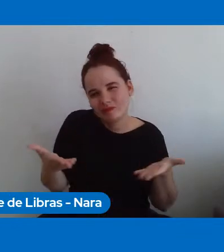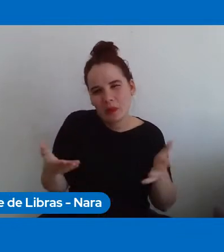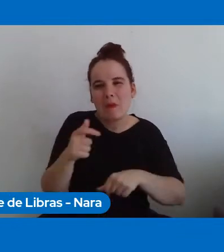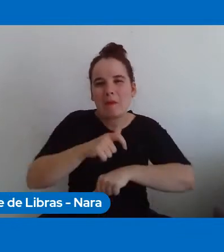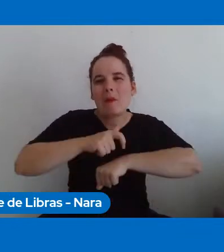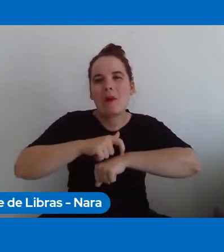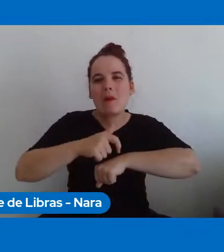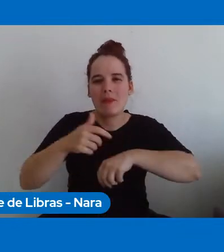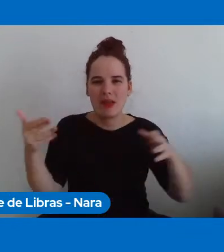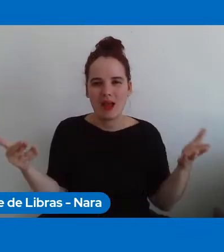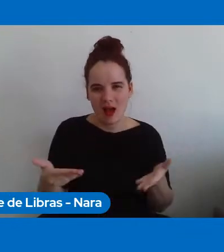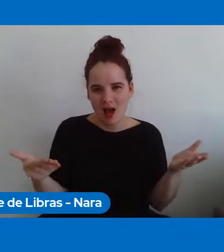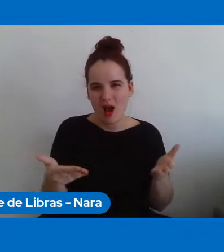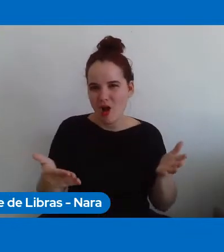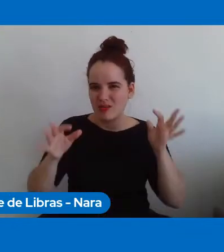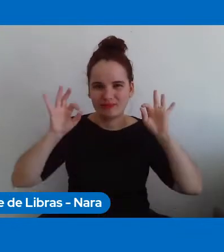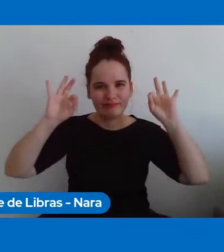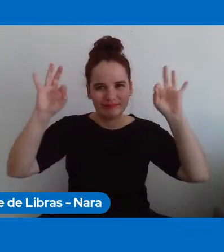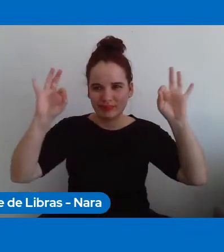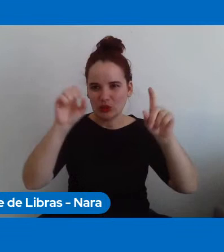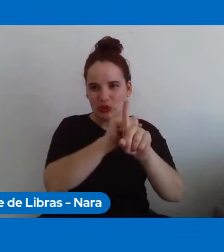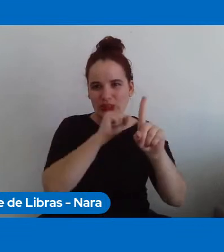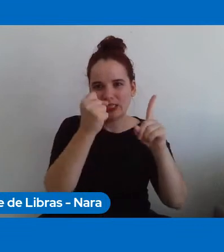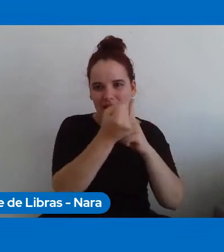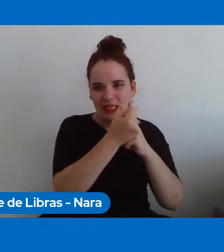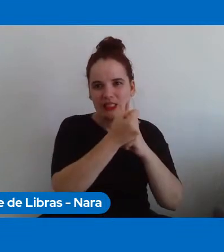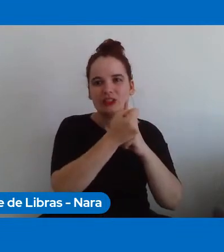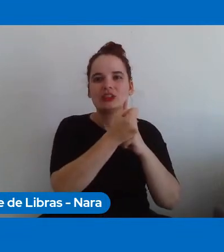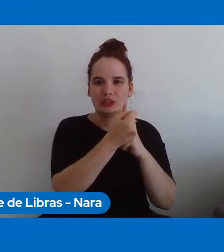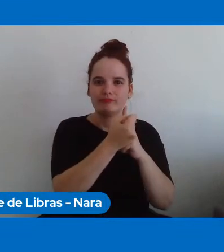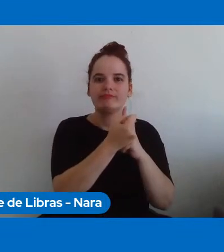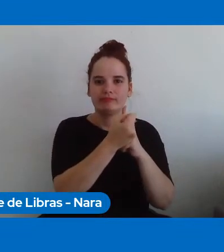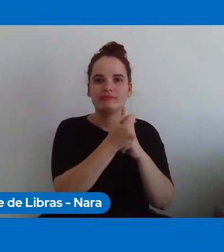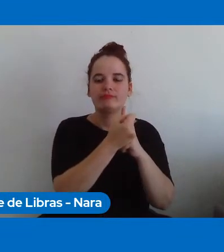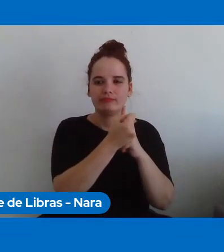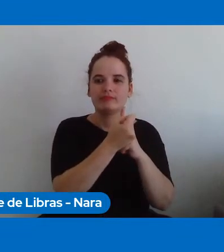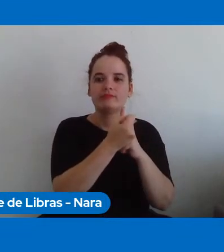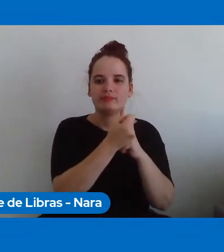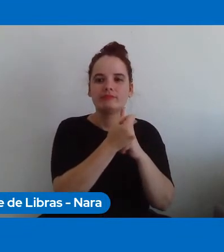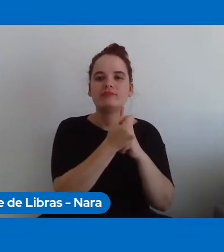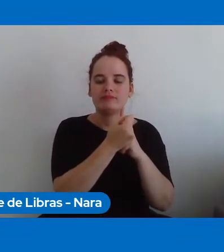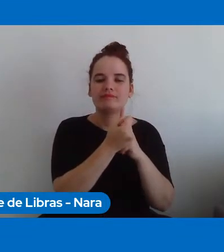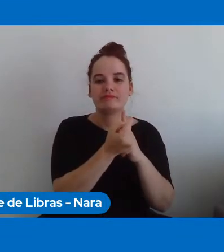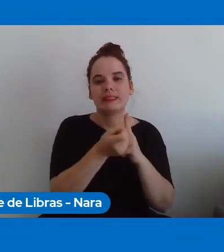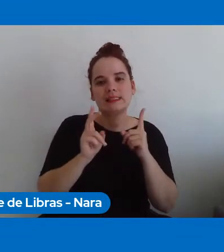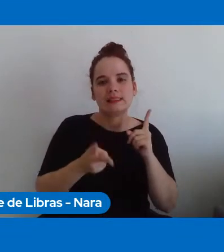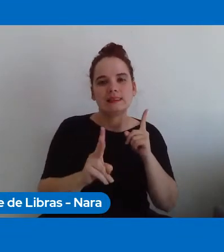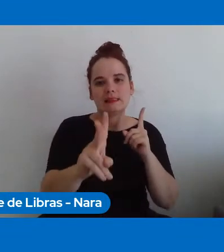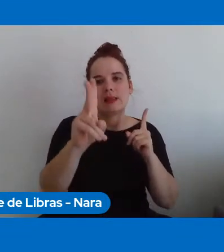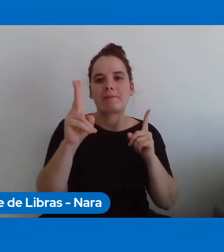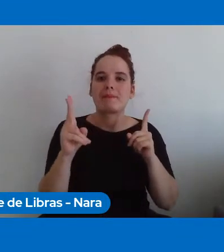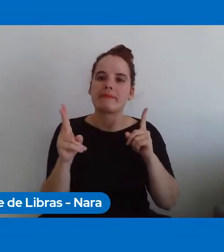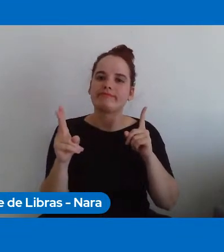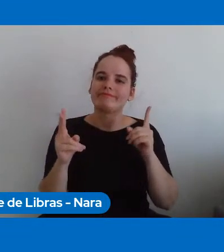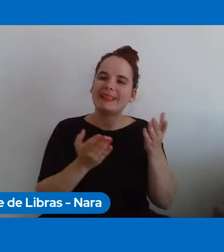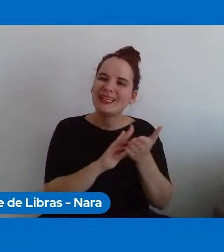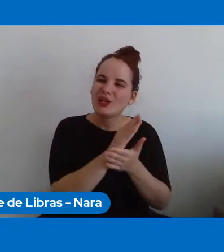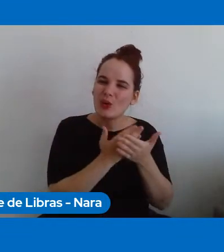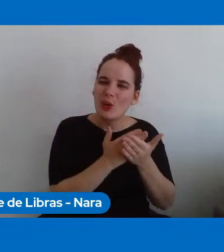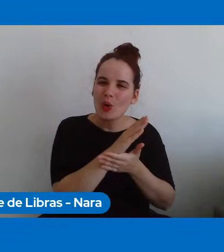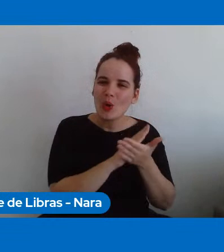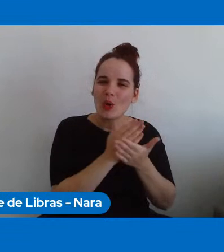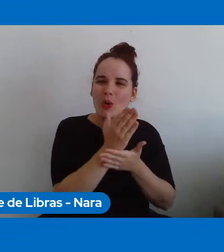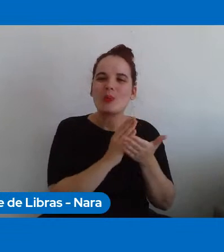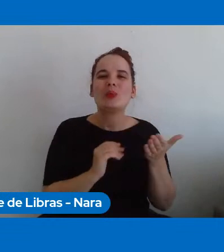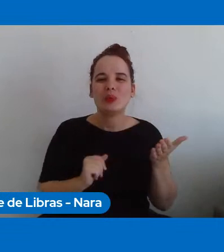na nossa sociedade, nós disseminarmos esses incômodos talvez seja uma